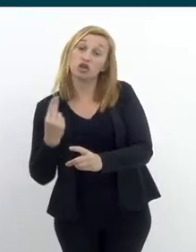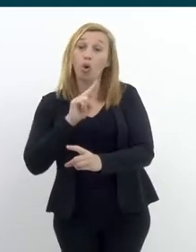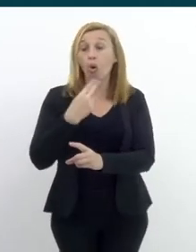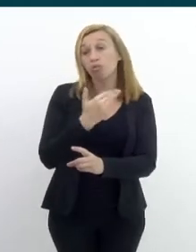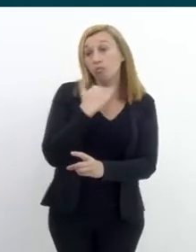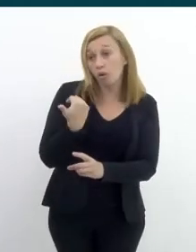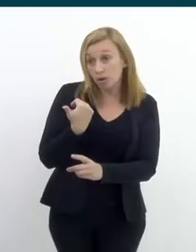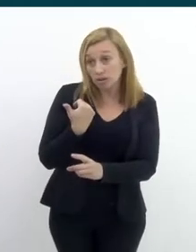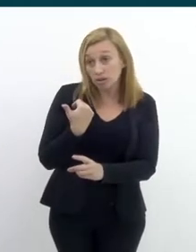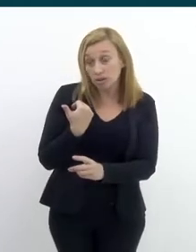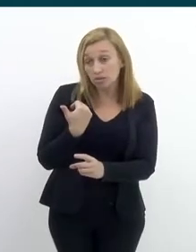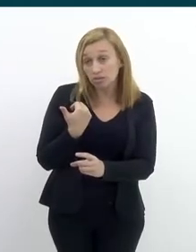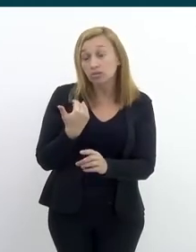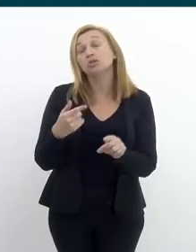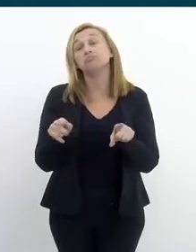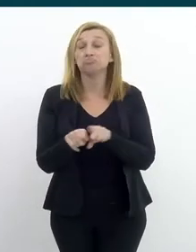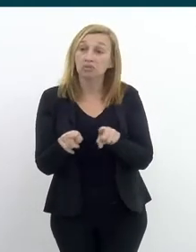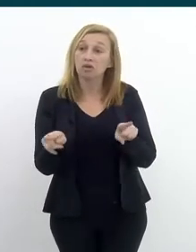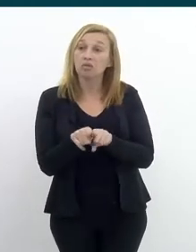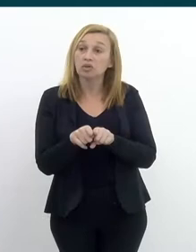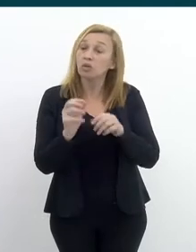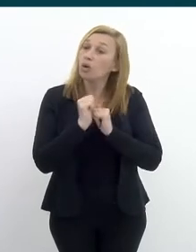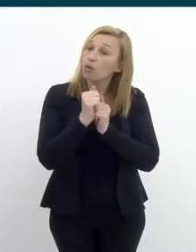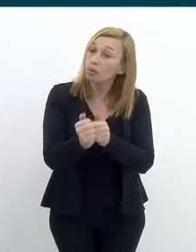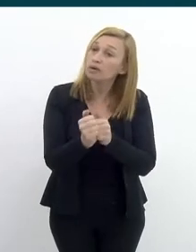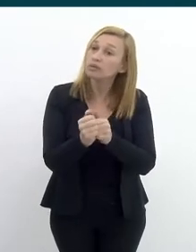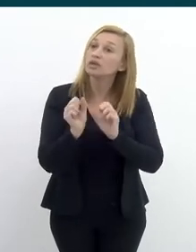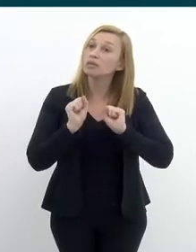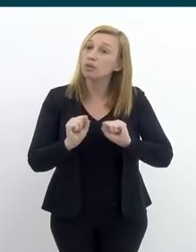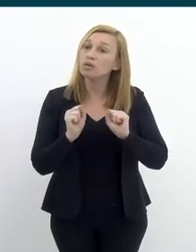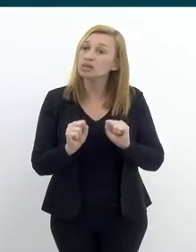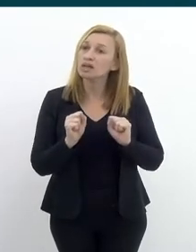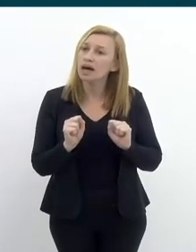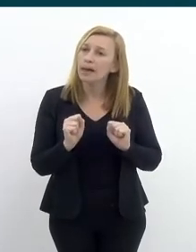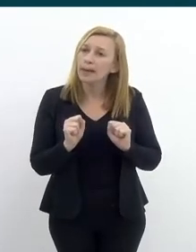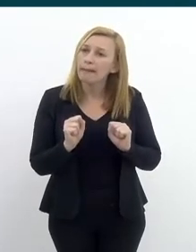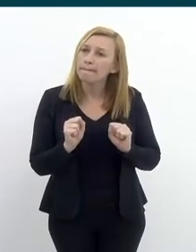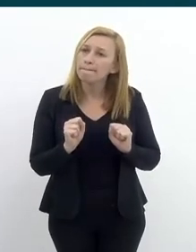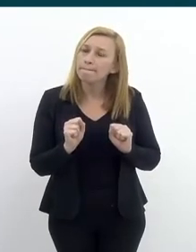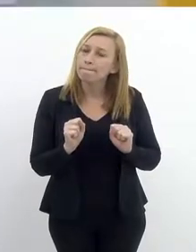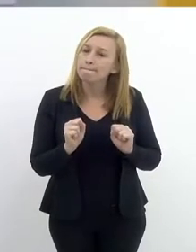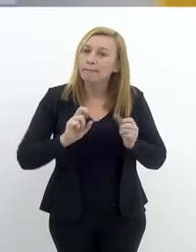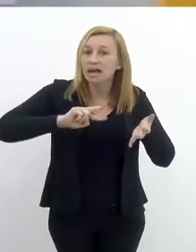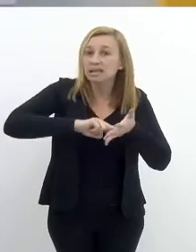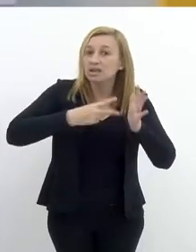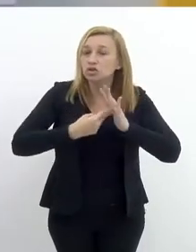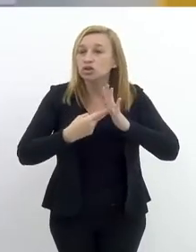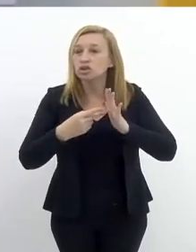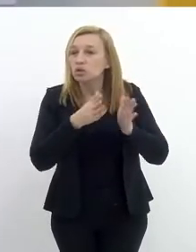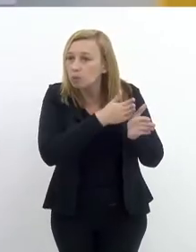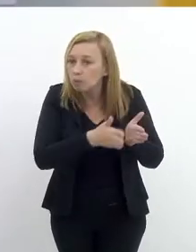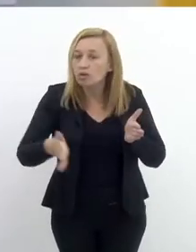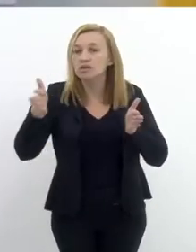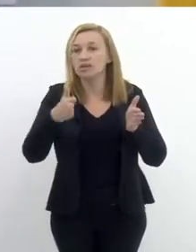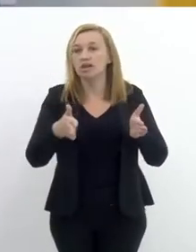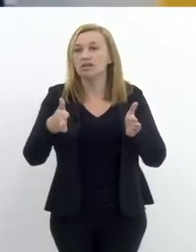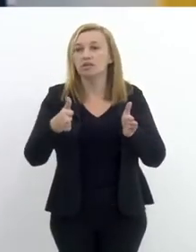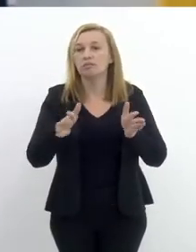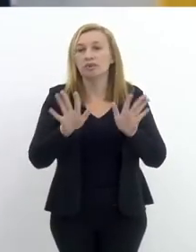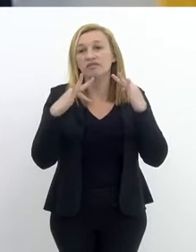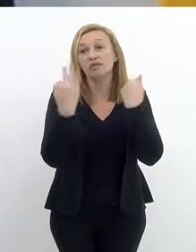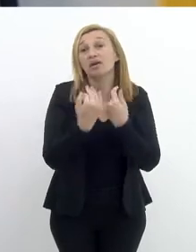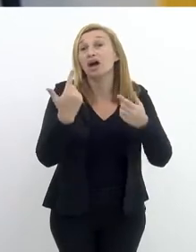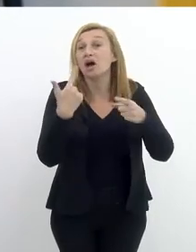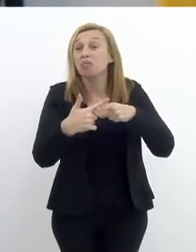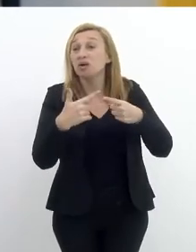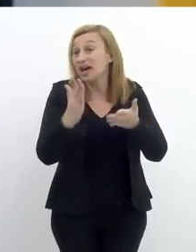da pessoa com vida ou falecida, e também um acompanhamento que possa traduzir esse processo para